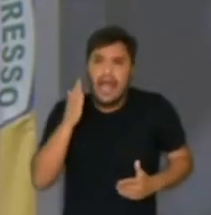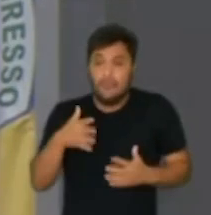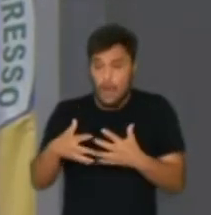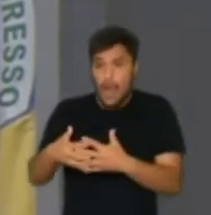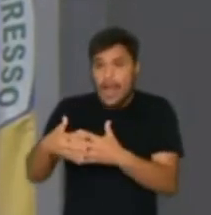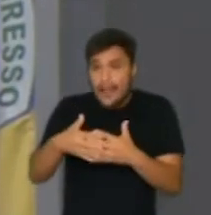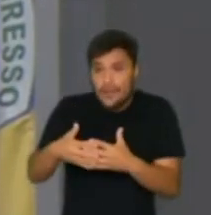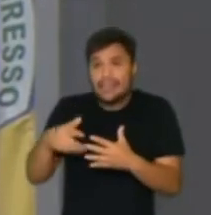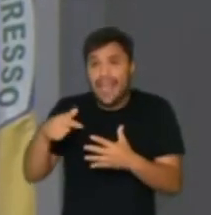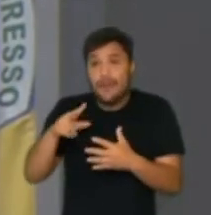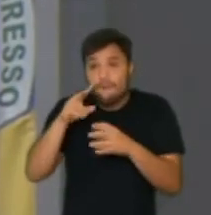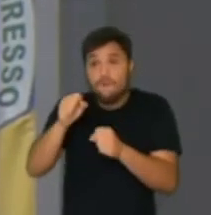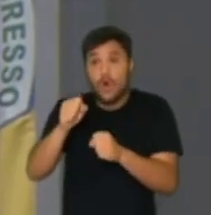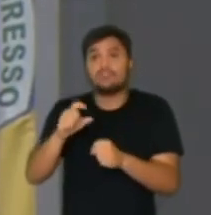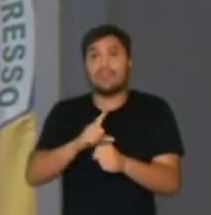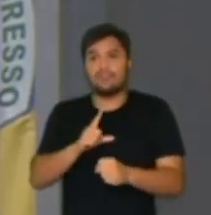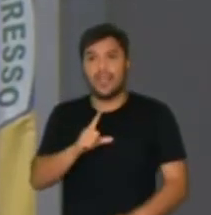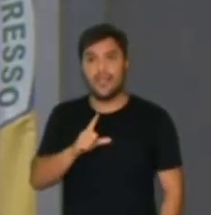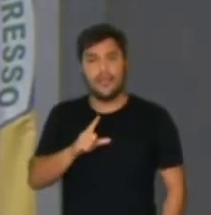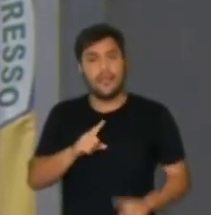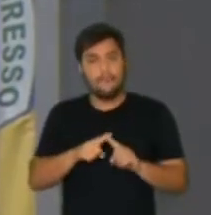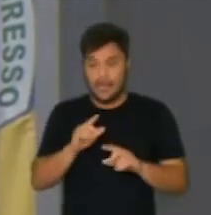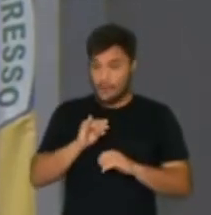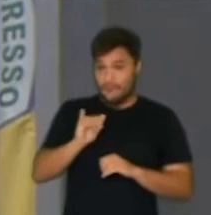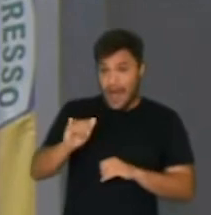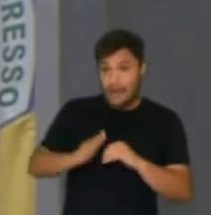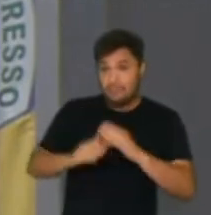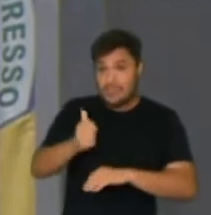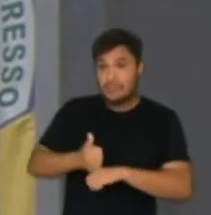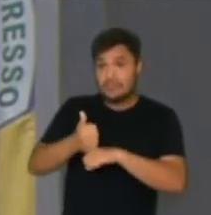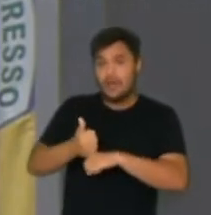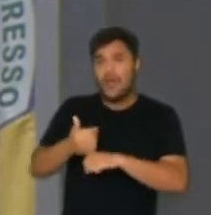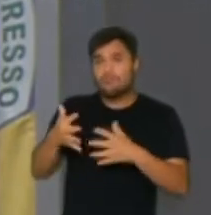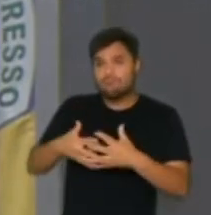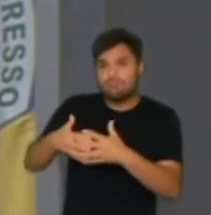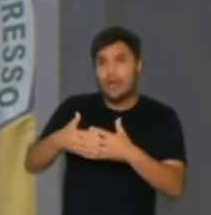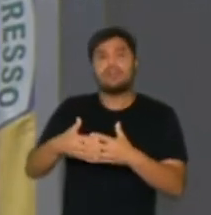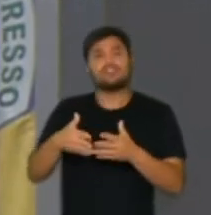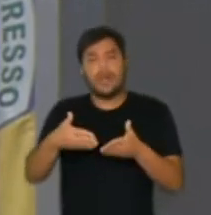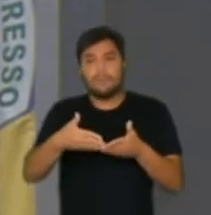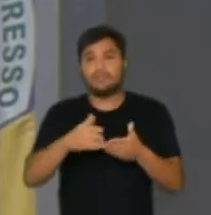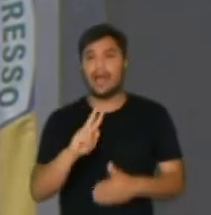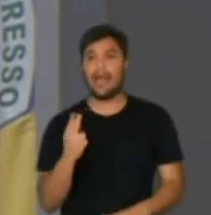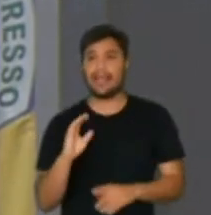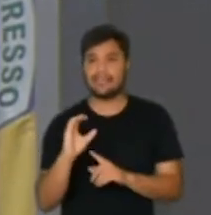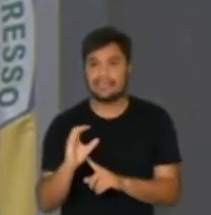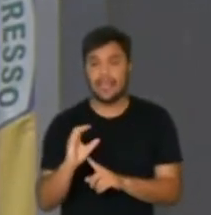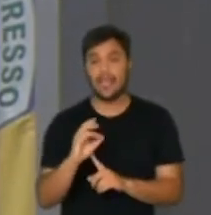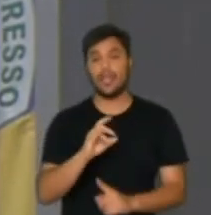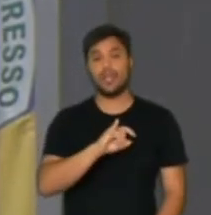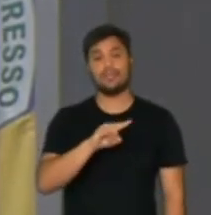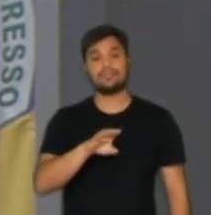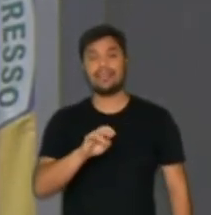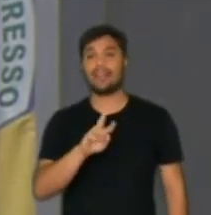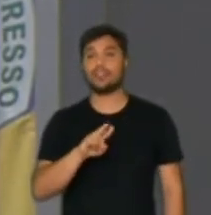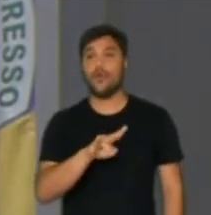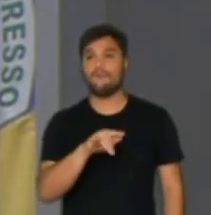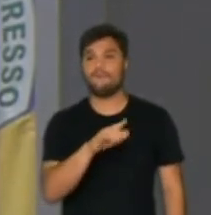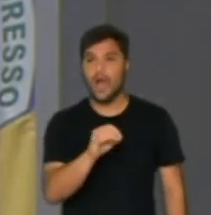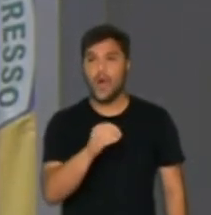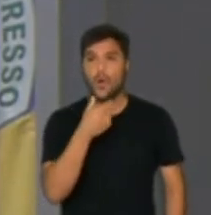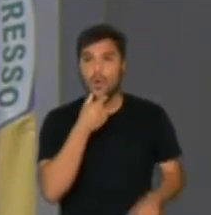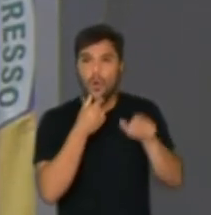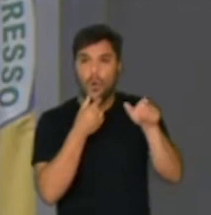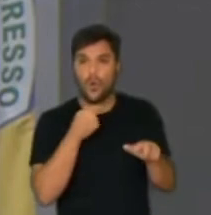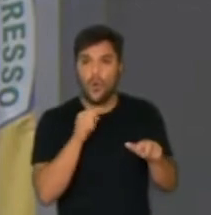caminhoneiros têm. E eu digo para os senhores caminhoneiros, entramos hoje com um pedido de habeas corpus para o Zé Trovão. Zé